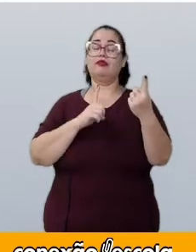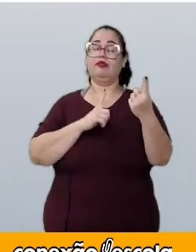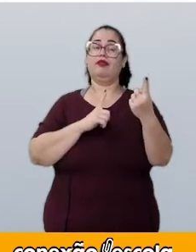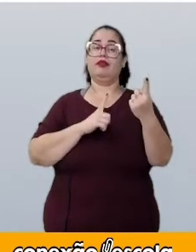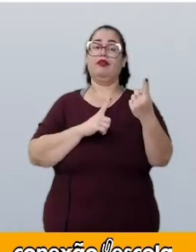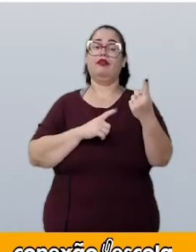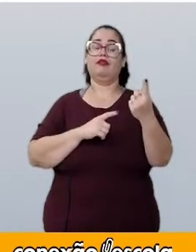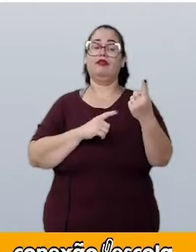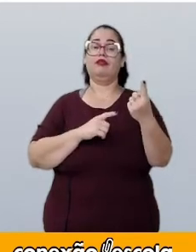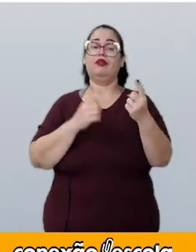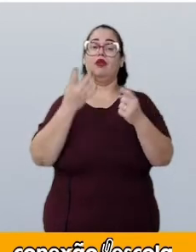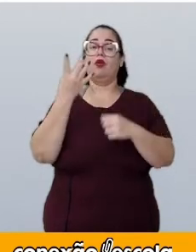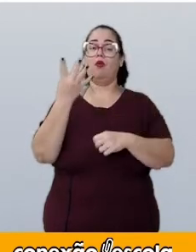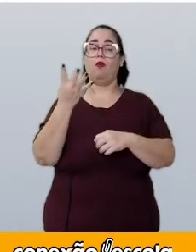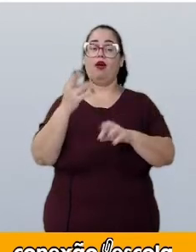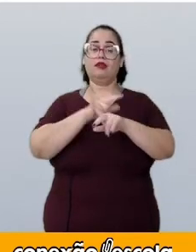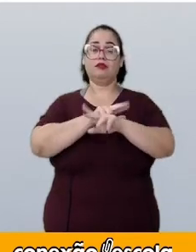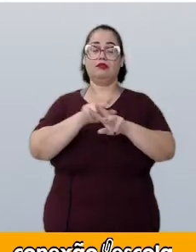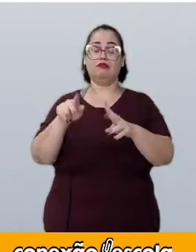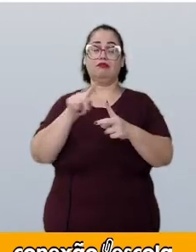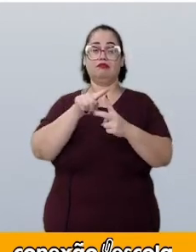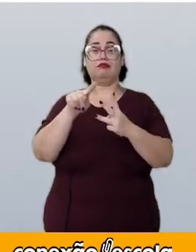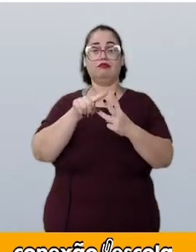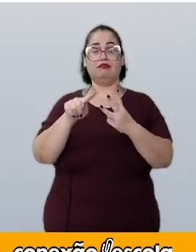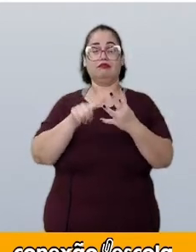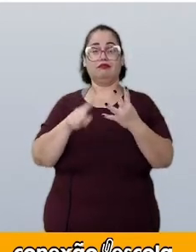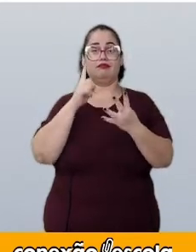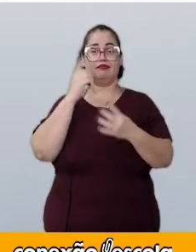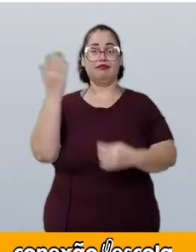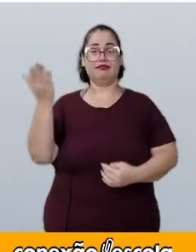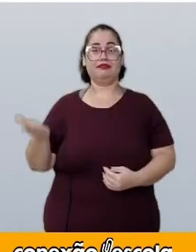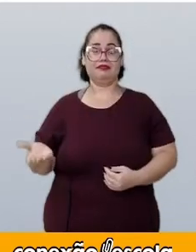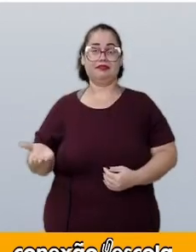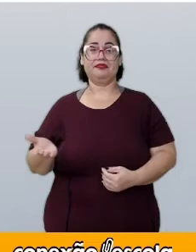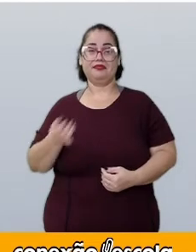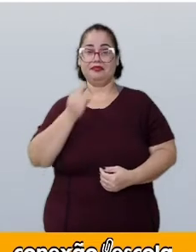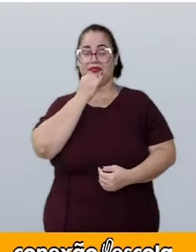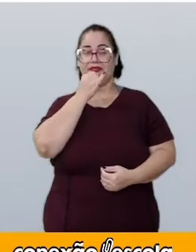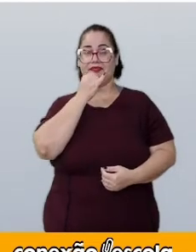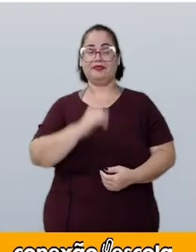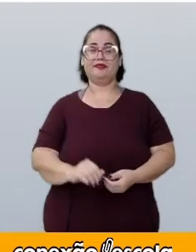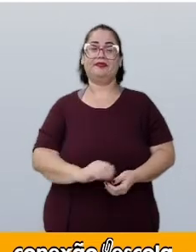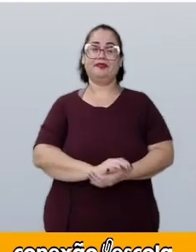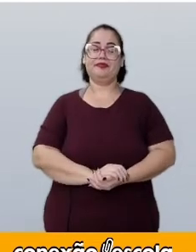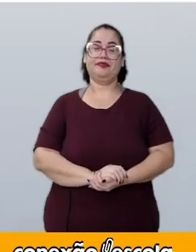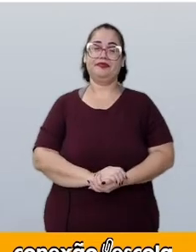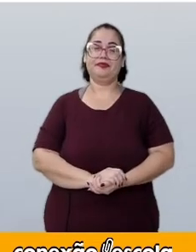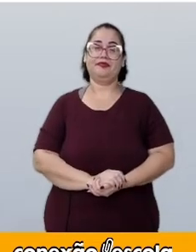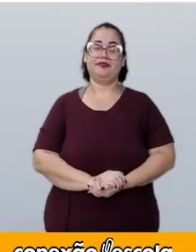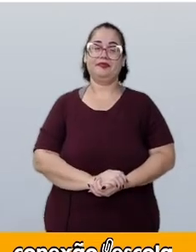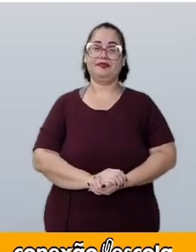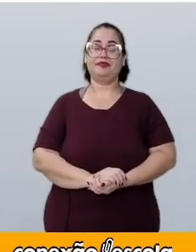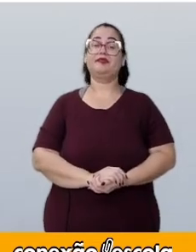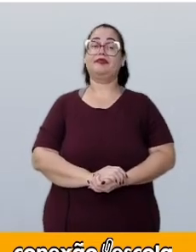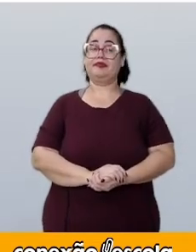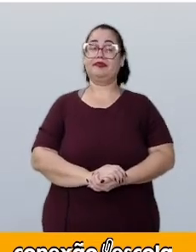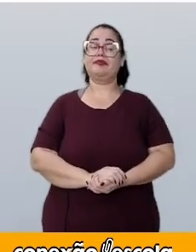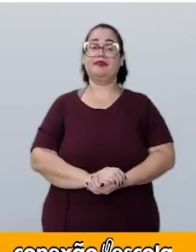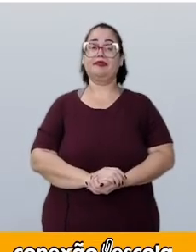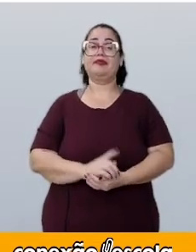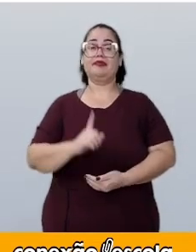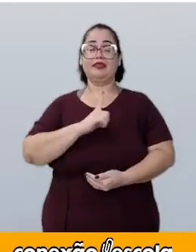quatro menus diferentes, como você está vendo no slide. Temos também